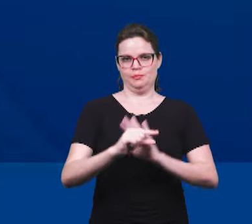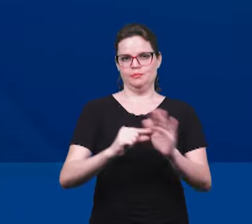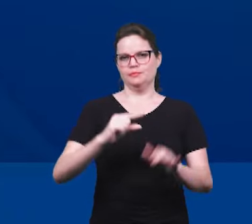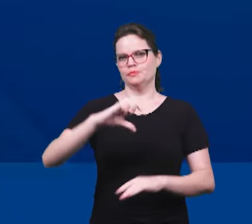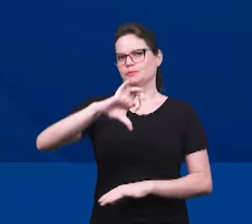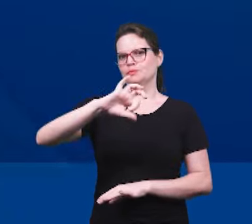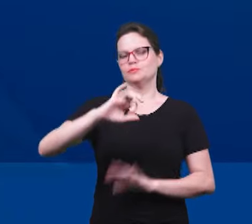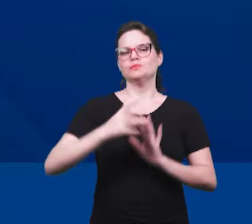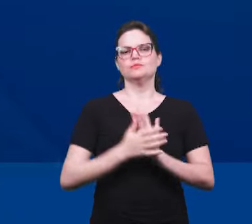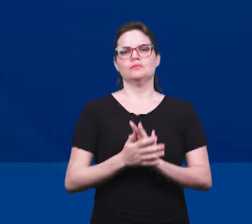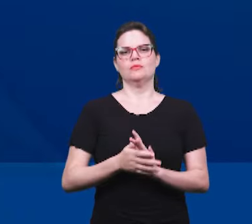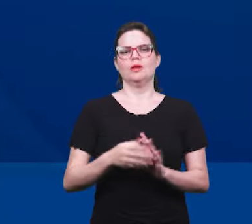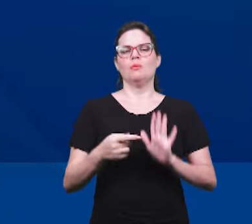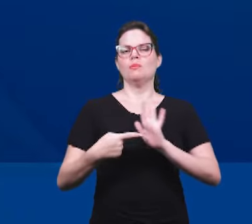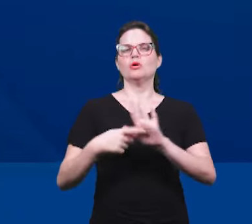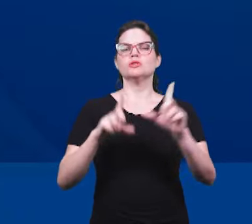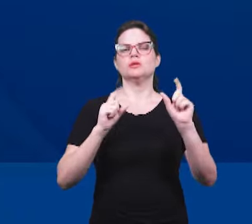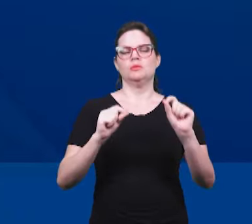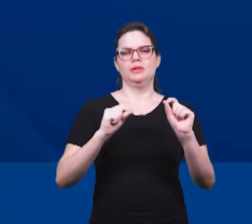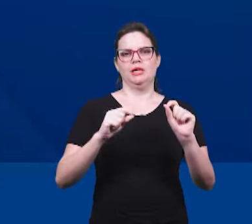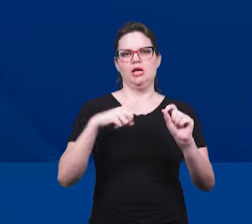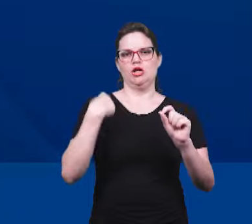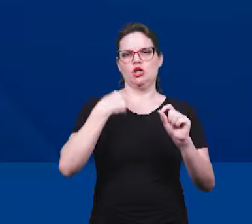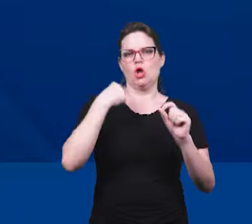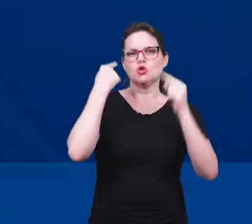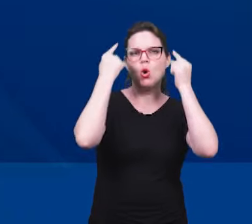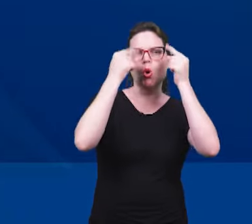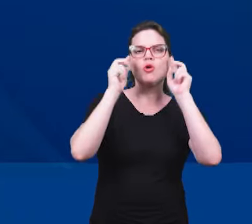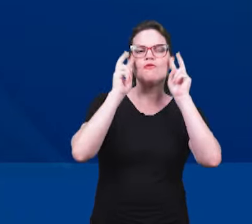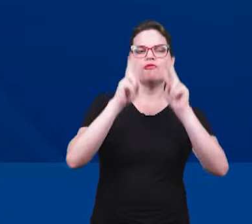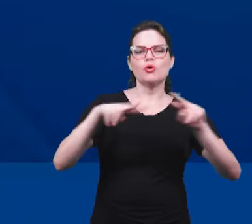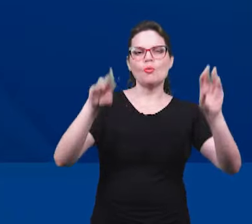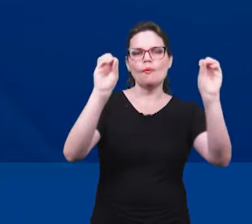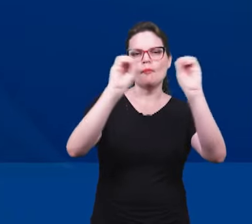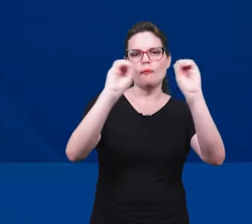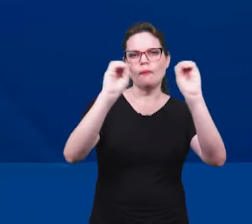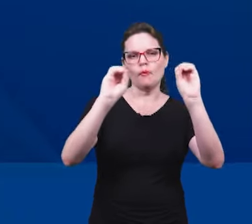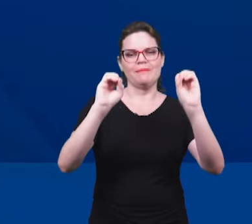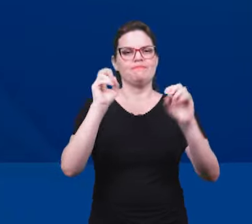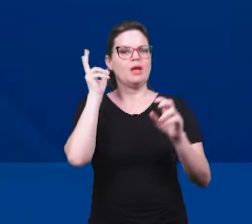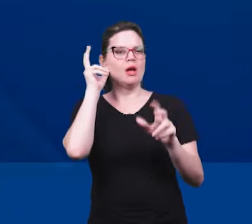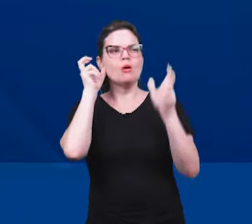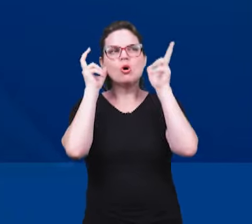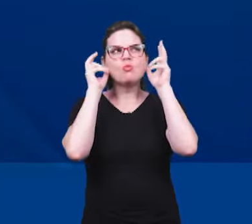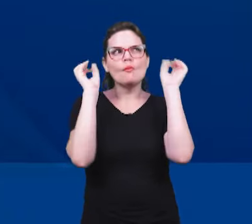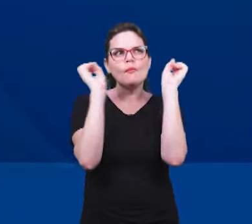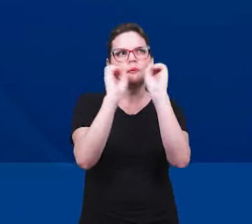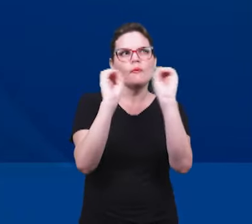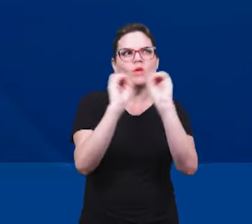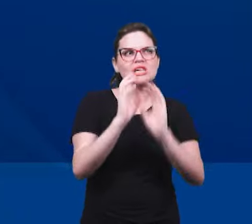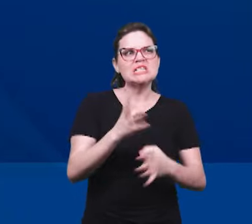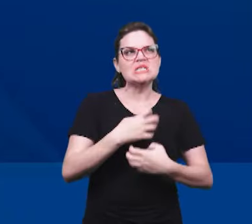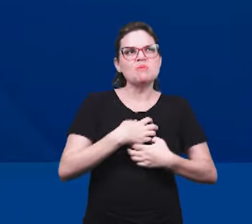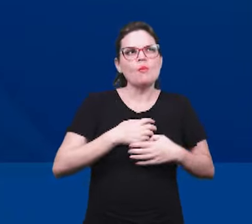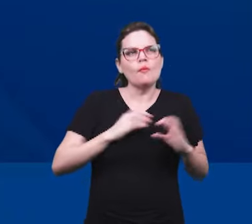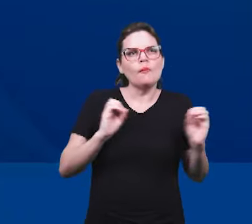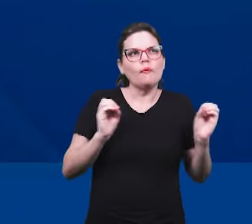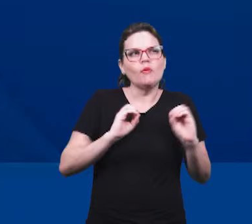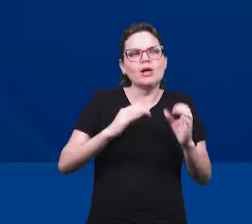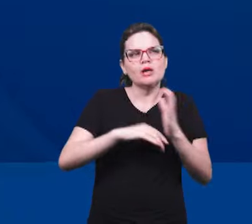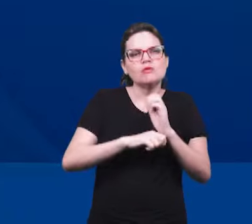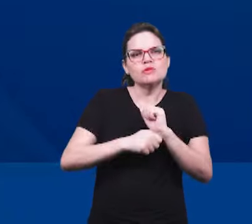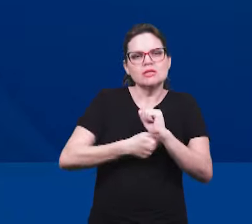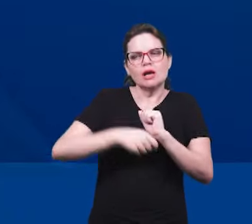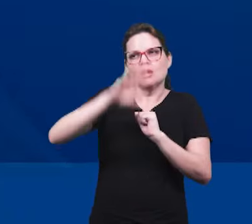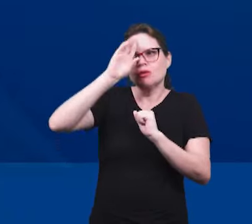9. Mas como está escrito, as coisas que o olho não viu e o ouvido não ouviu e não subiram ao coração do homem são os